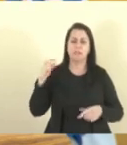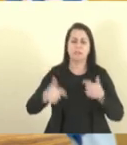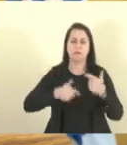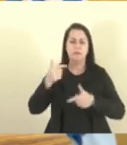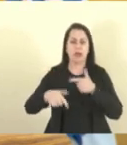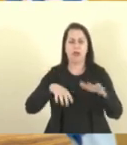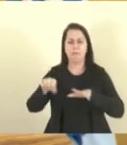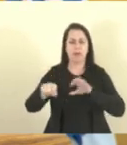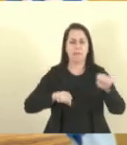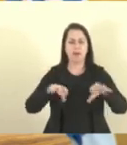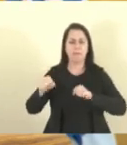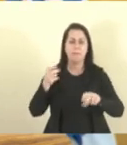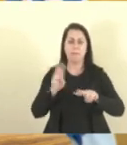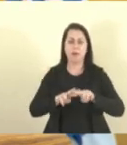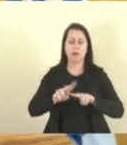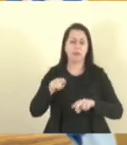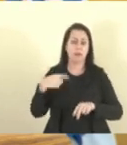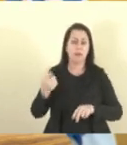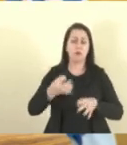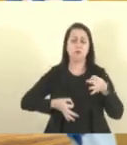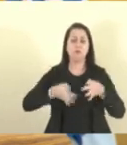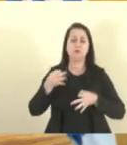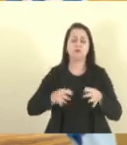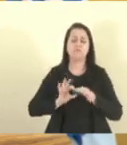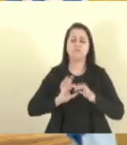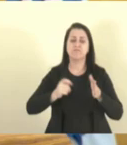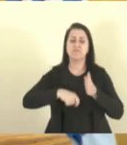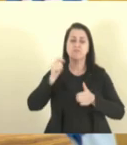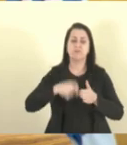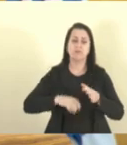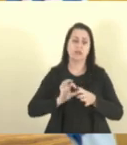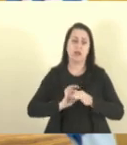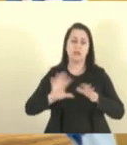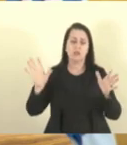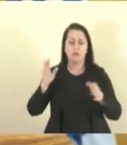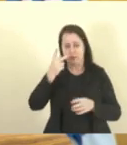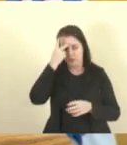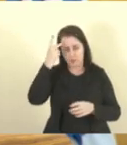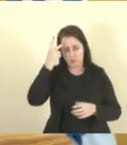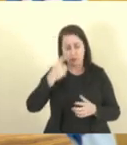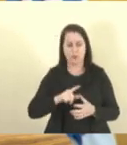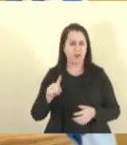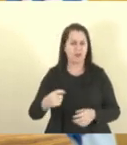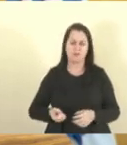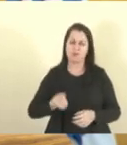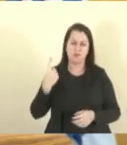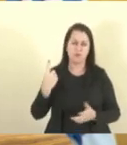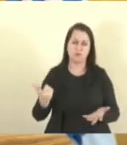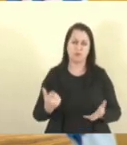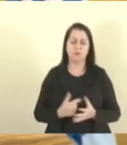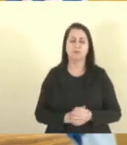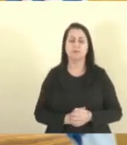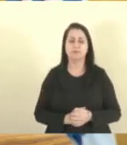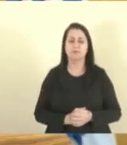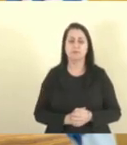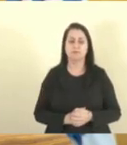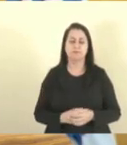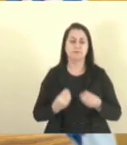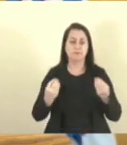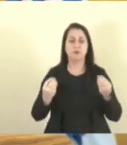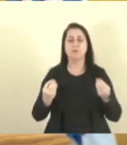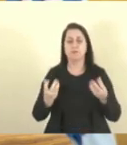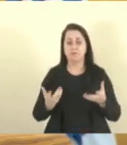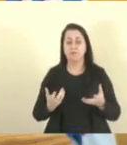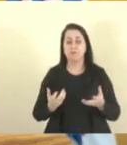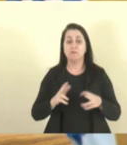prende, e o juiz, mete de uma canetada, só solta o cara, isso é um absurdo, a que ponto que nós estamos,